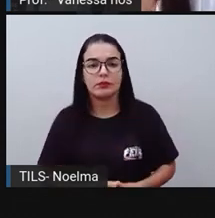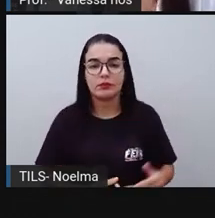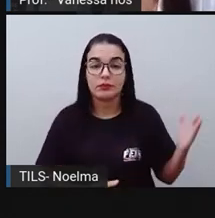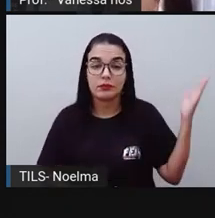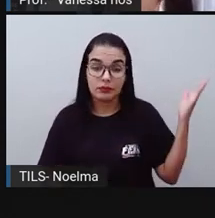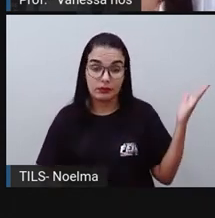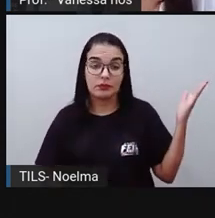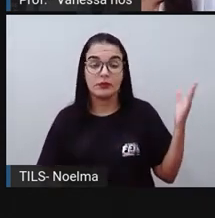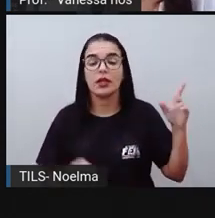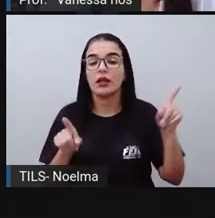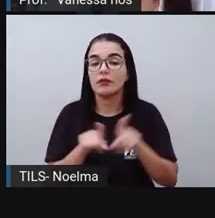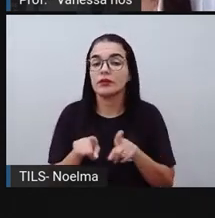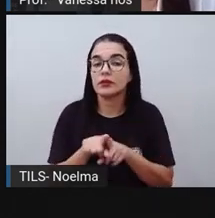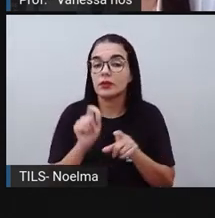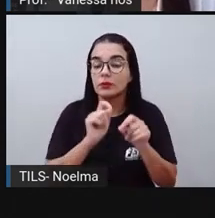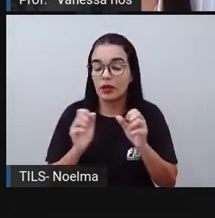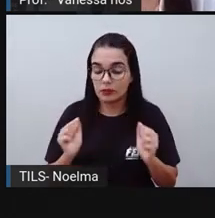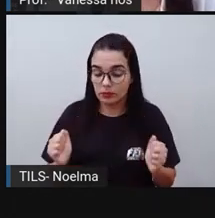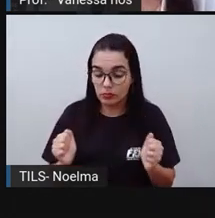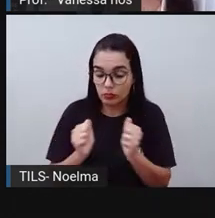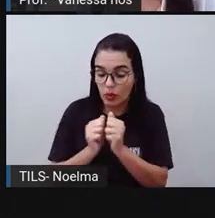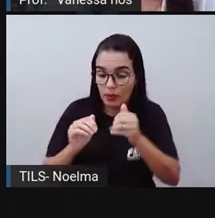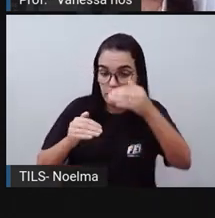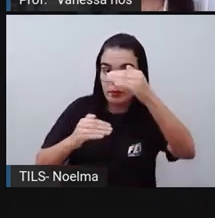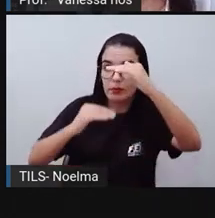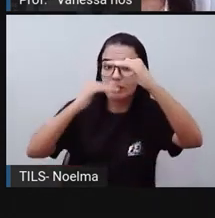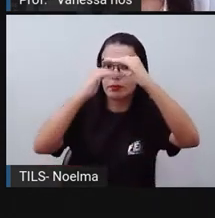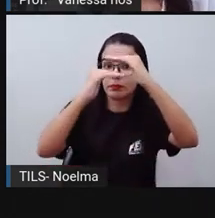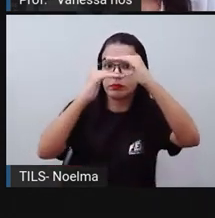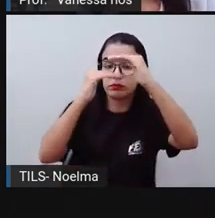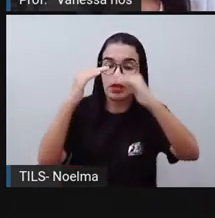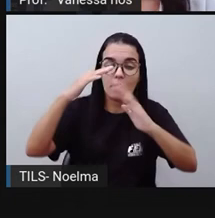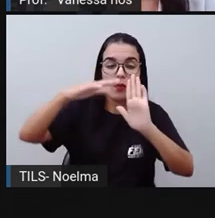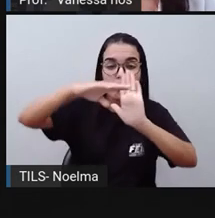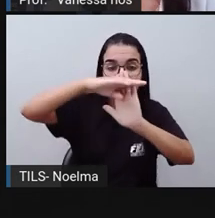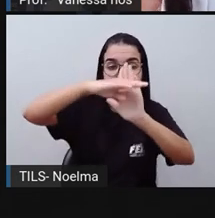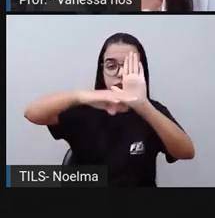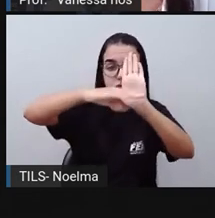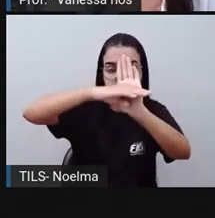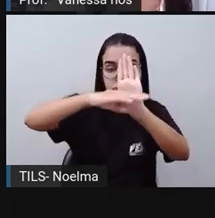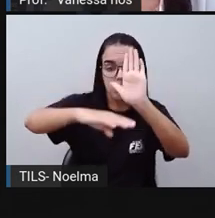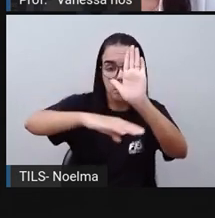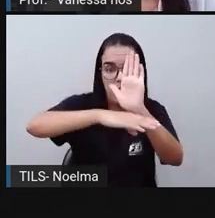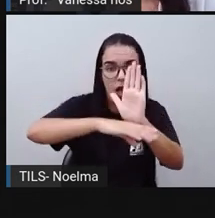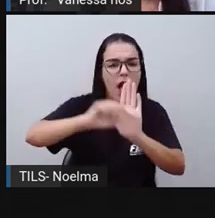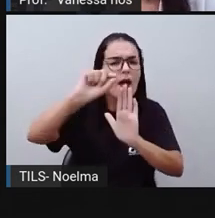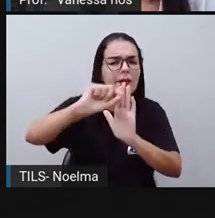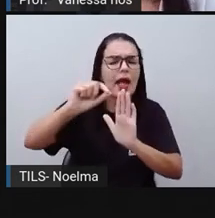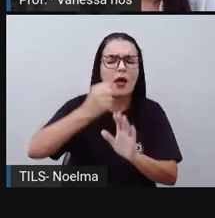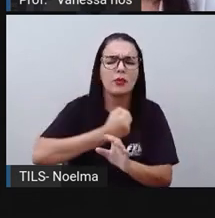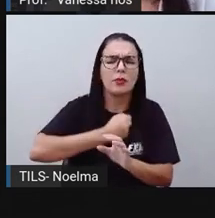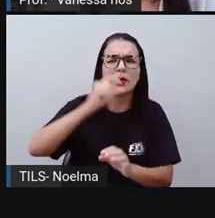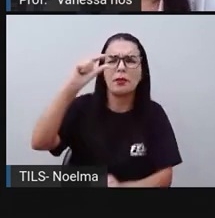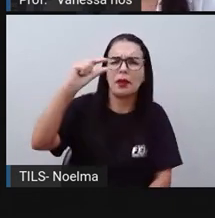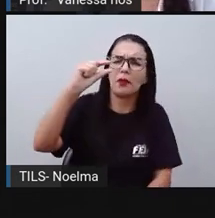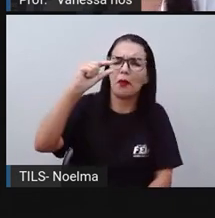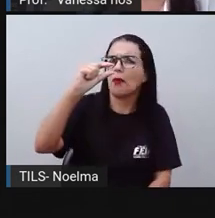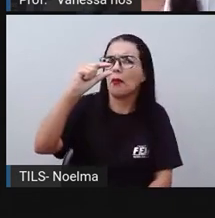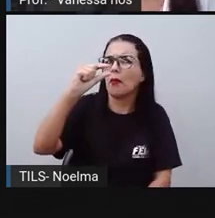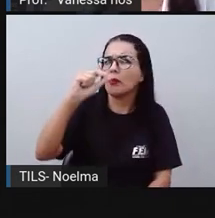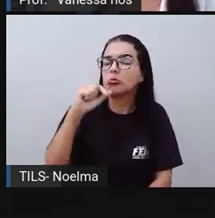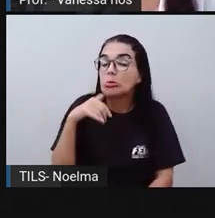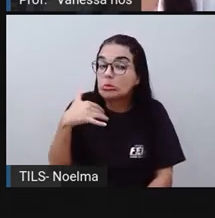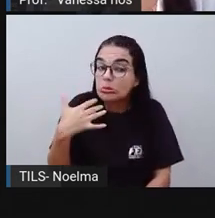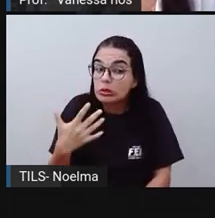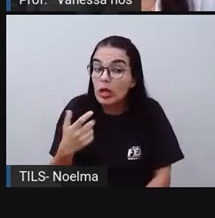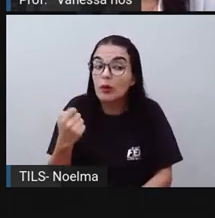armamos a conta, aí de repente o número que está lá na parte superior é menor. E aí a